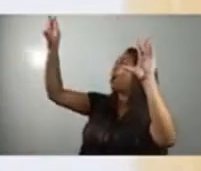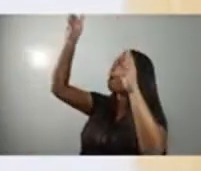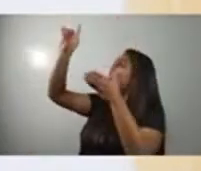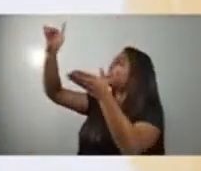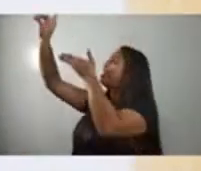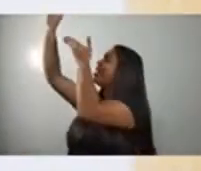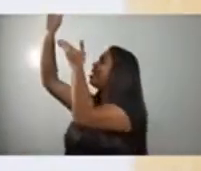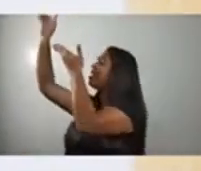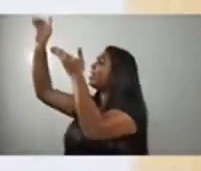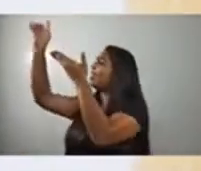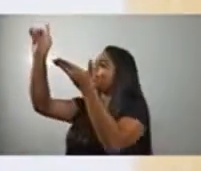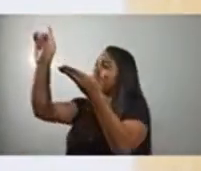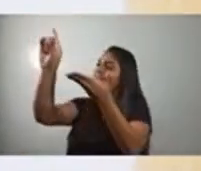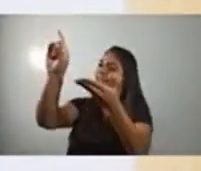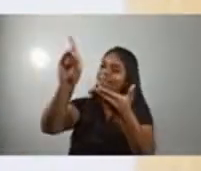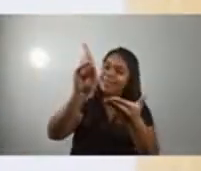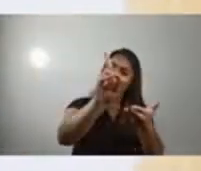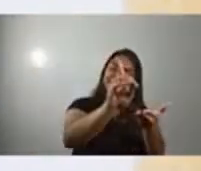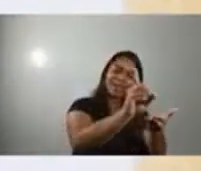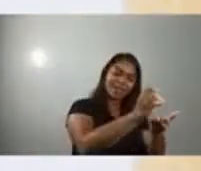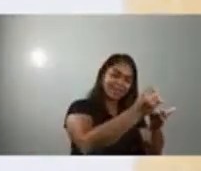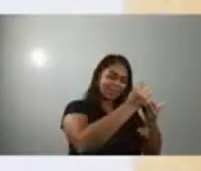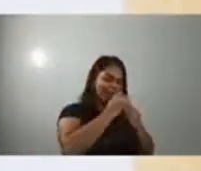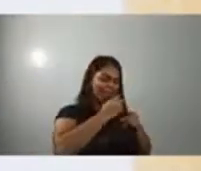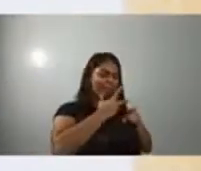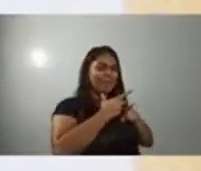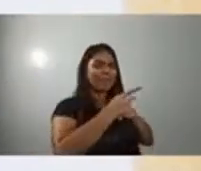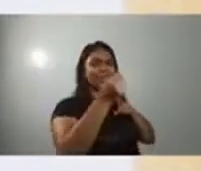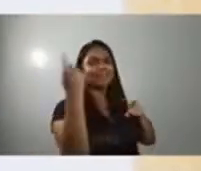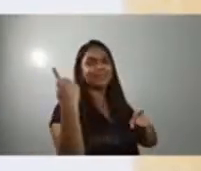Só por me amar